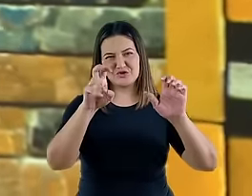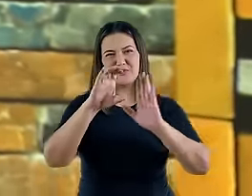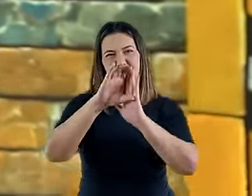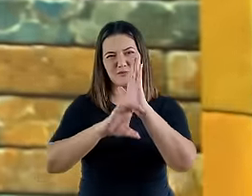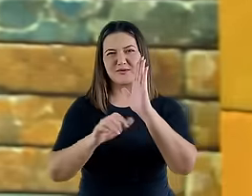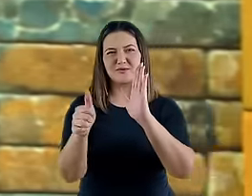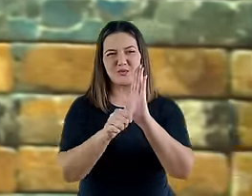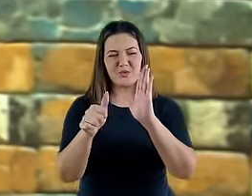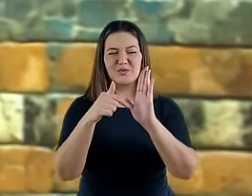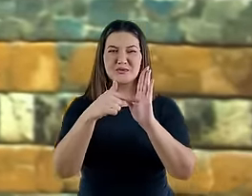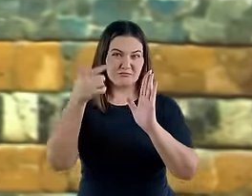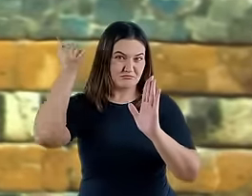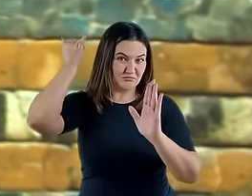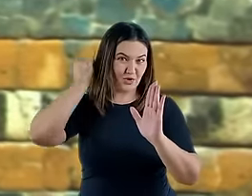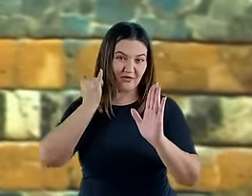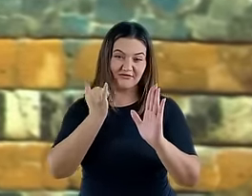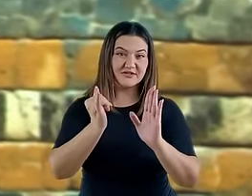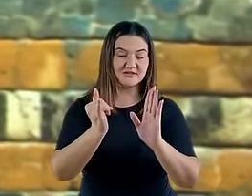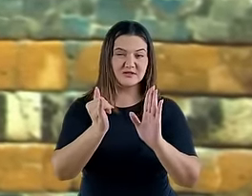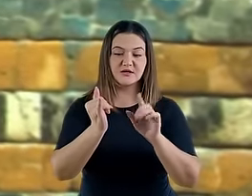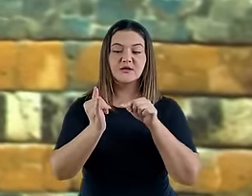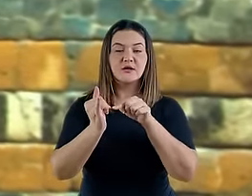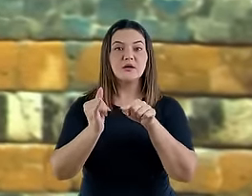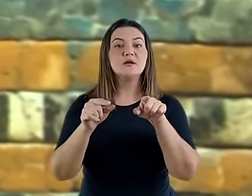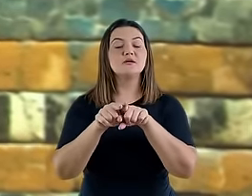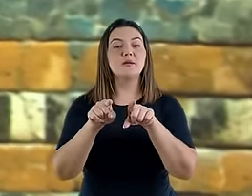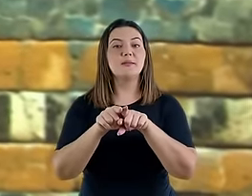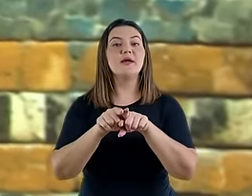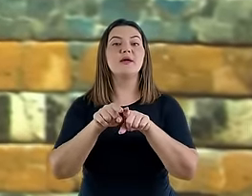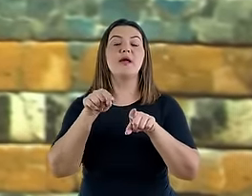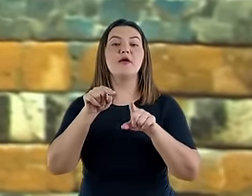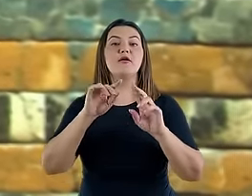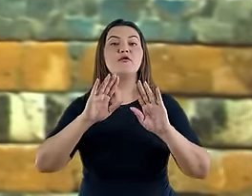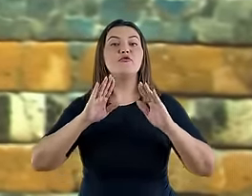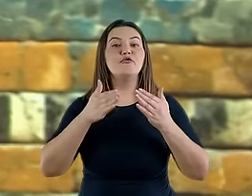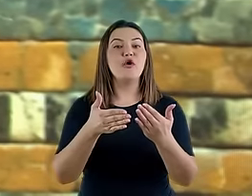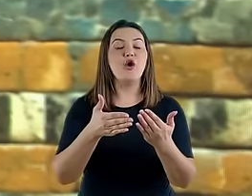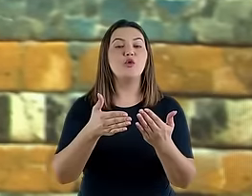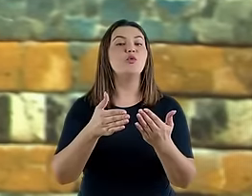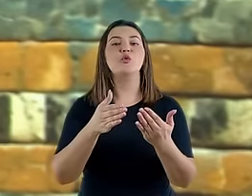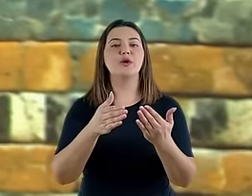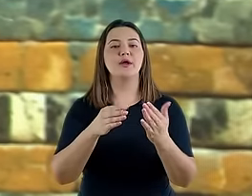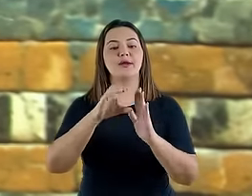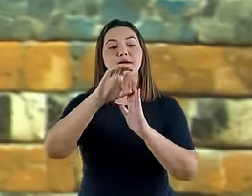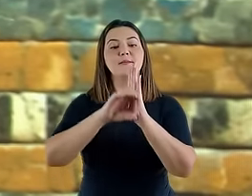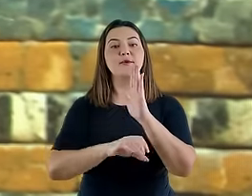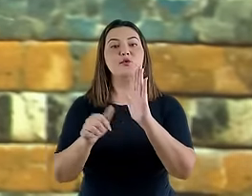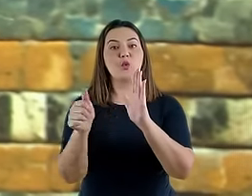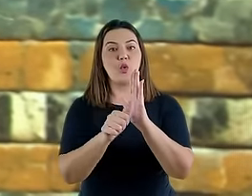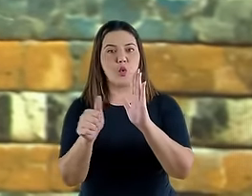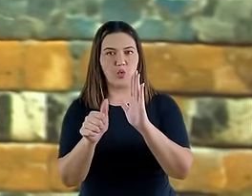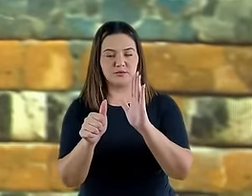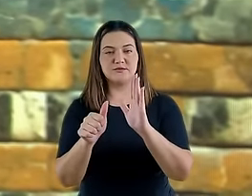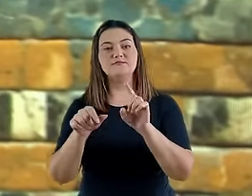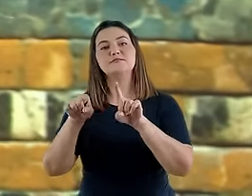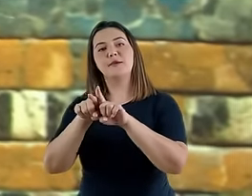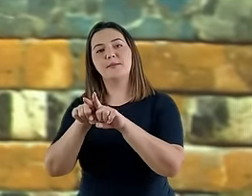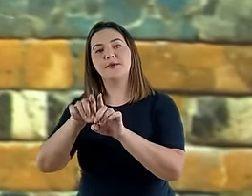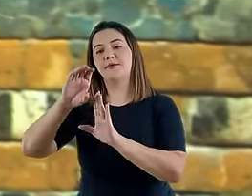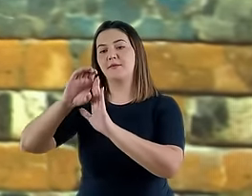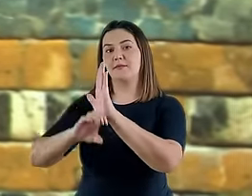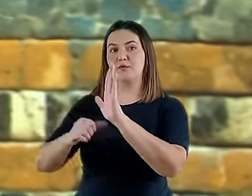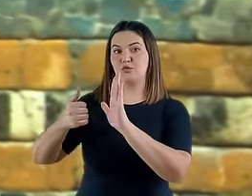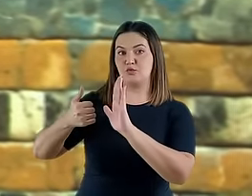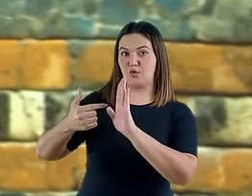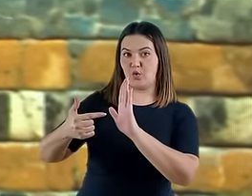parte da profecia, ela também é centrada no ponto em que de todos os capítulos, o capítulo 11 e